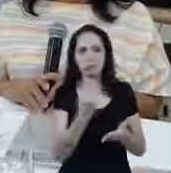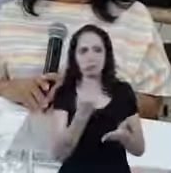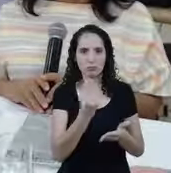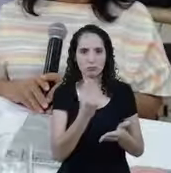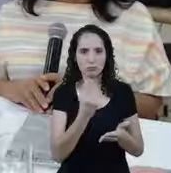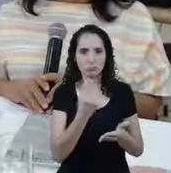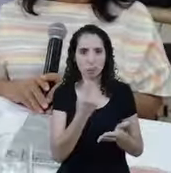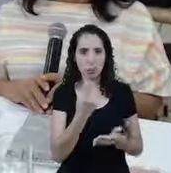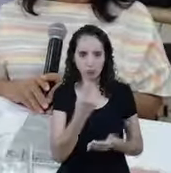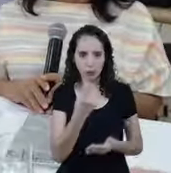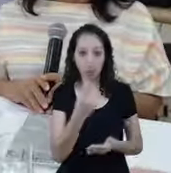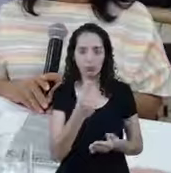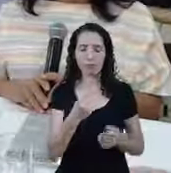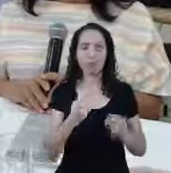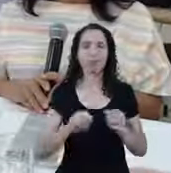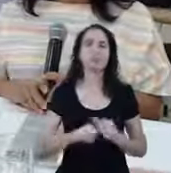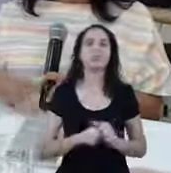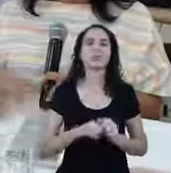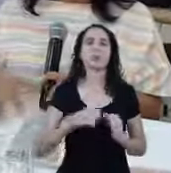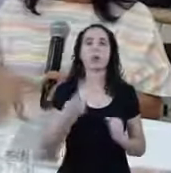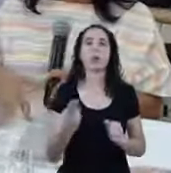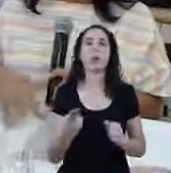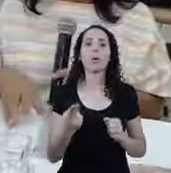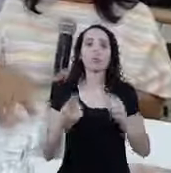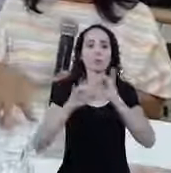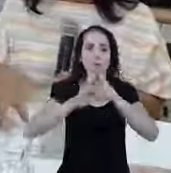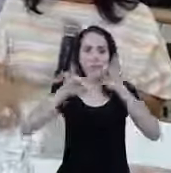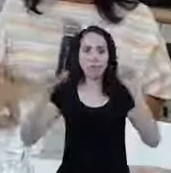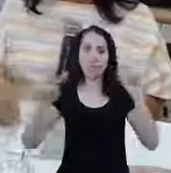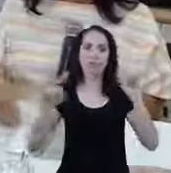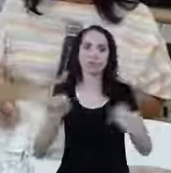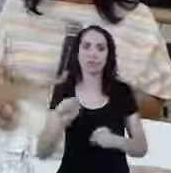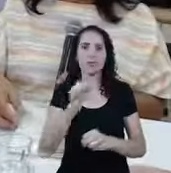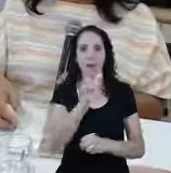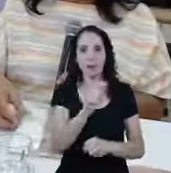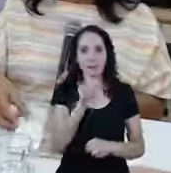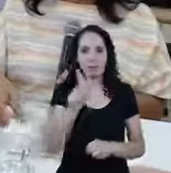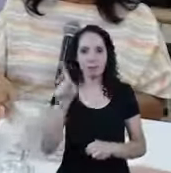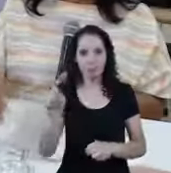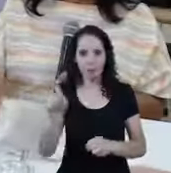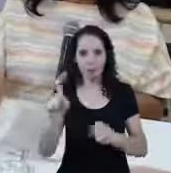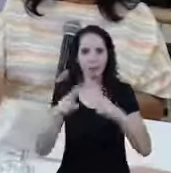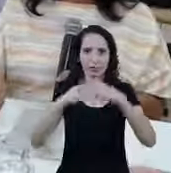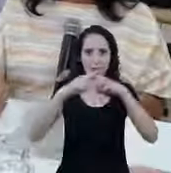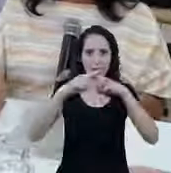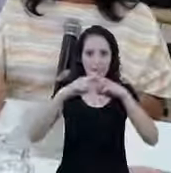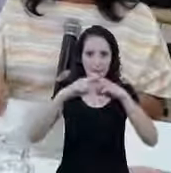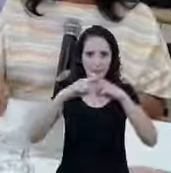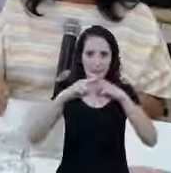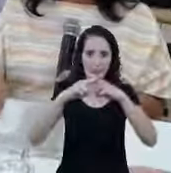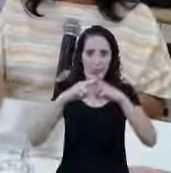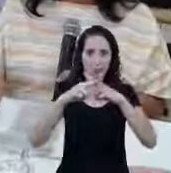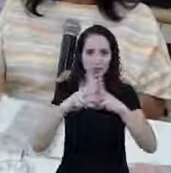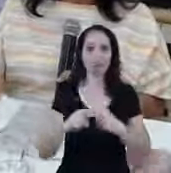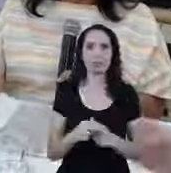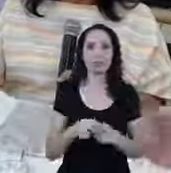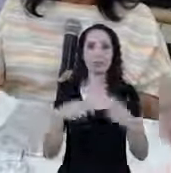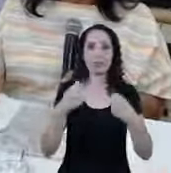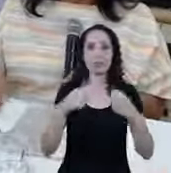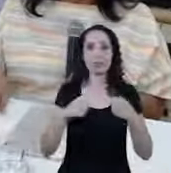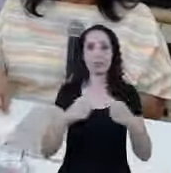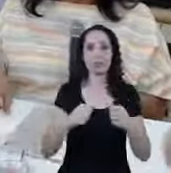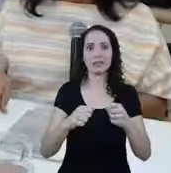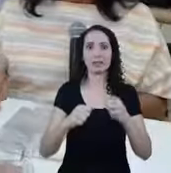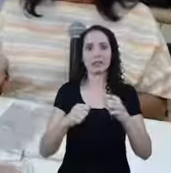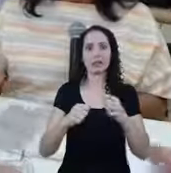fizer a autodeclaração nesse site no aplicativo da Caixa E tem que ter declarado essa renda até 20 de março agora de 2020